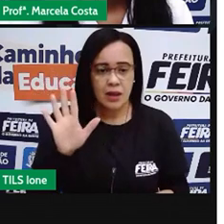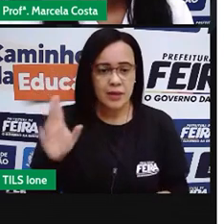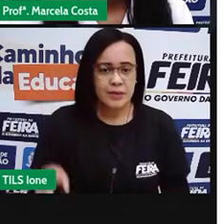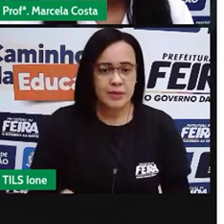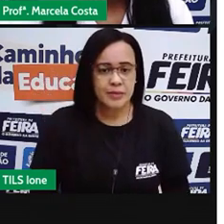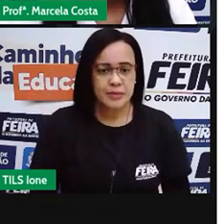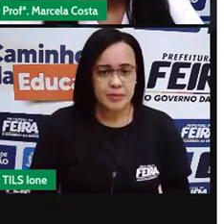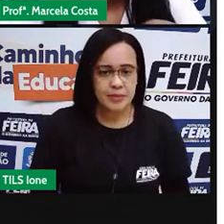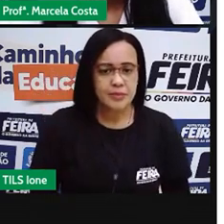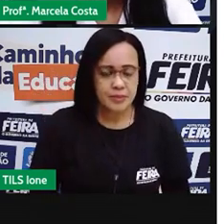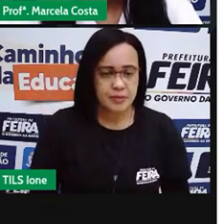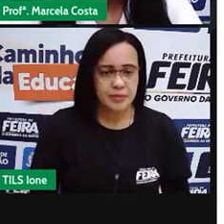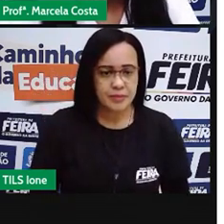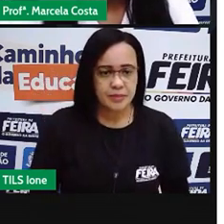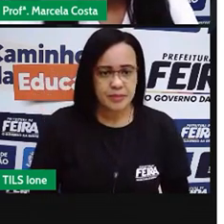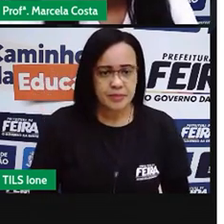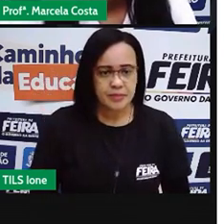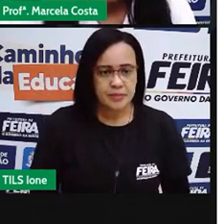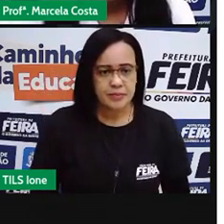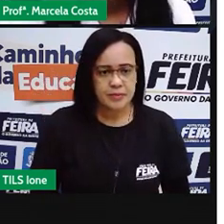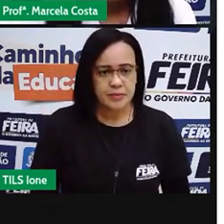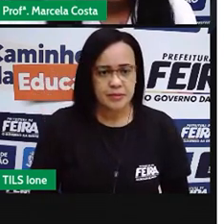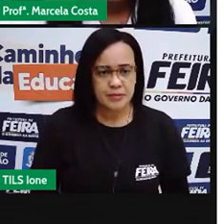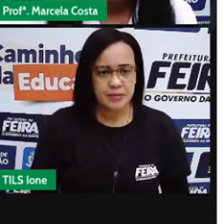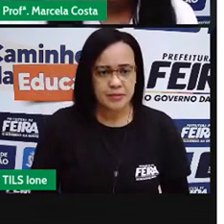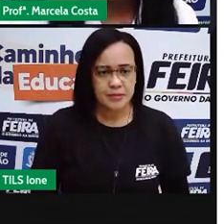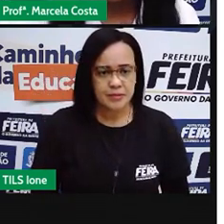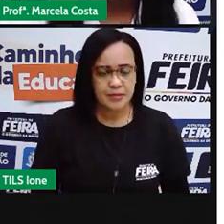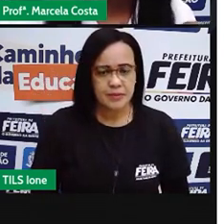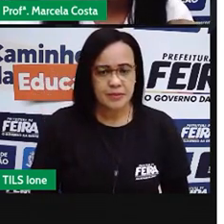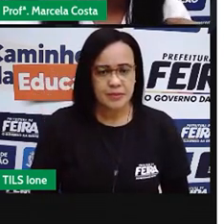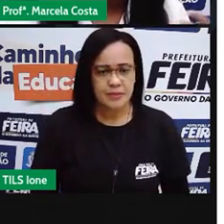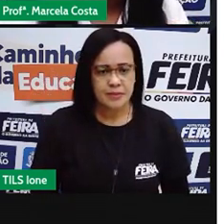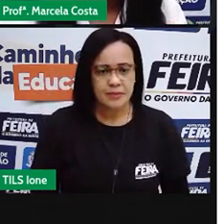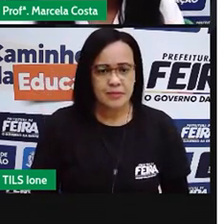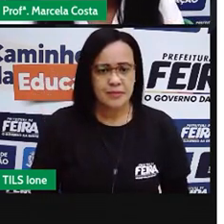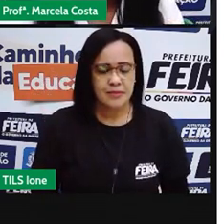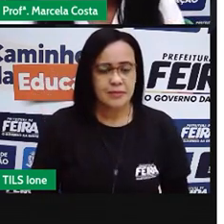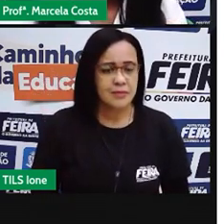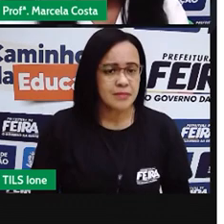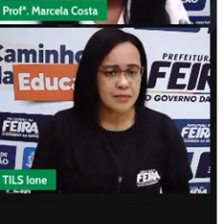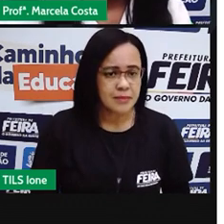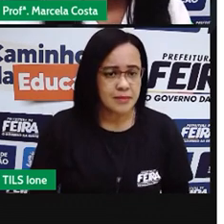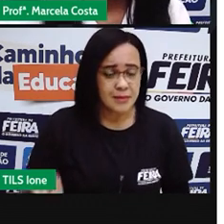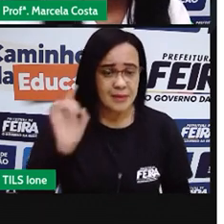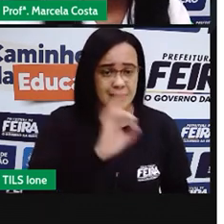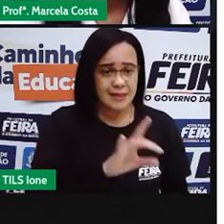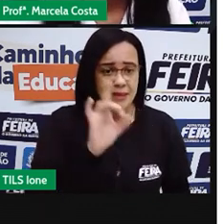Então, veja que a avenida Getúlio Vargas, ela facilita